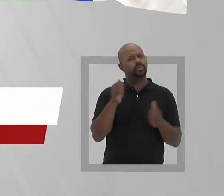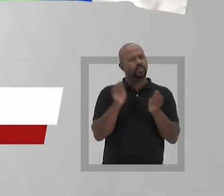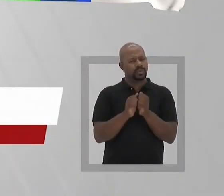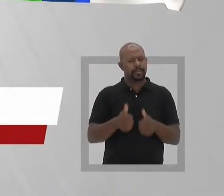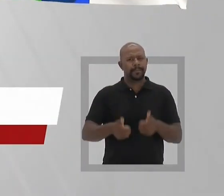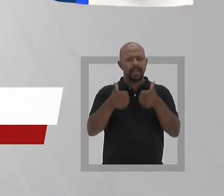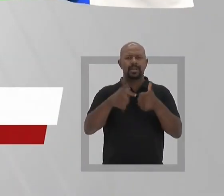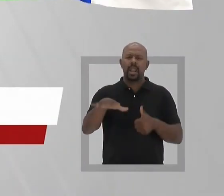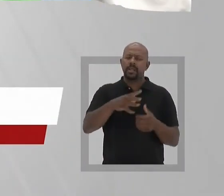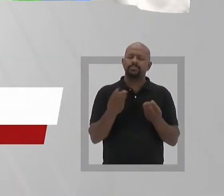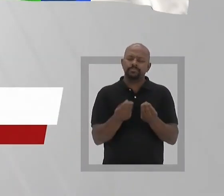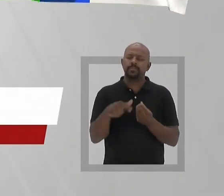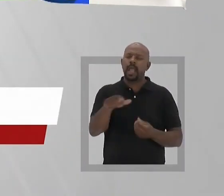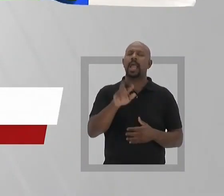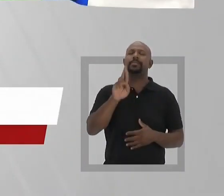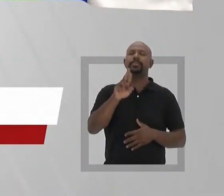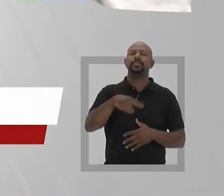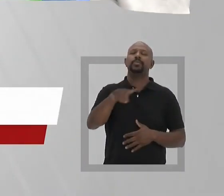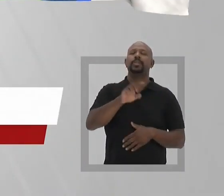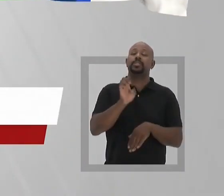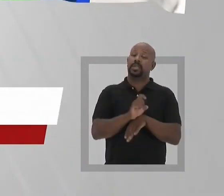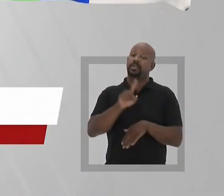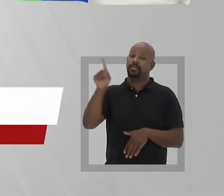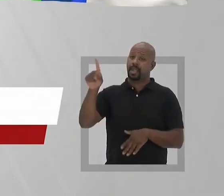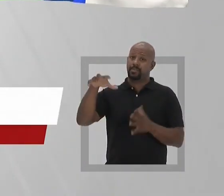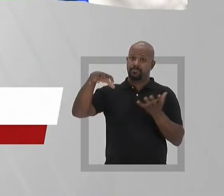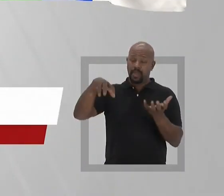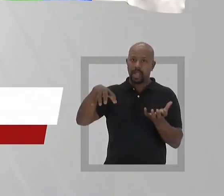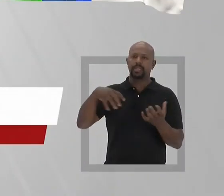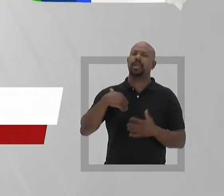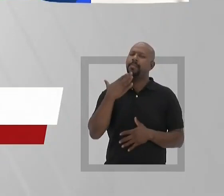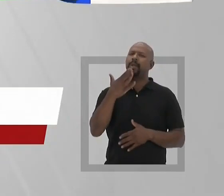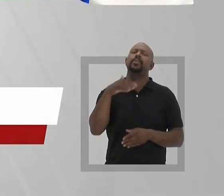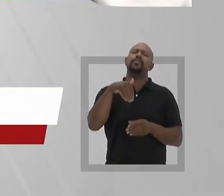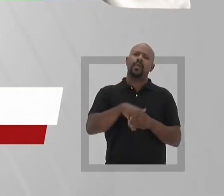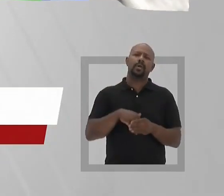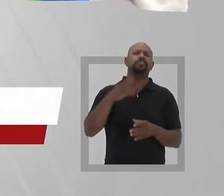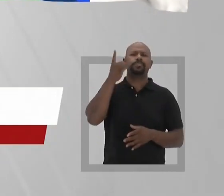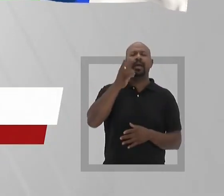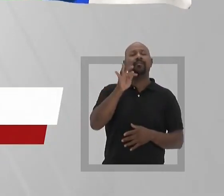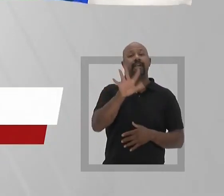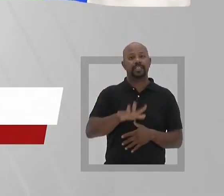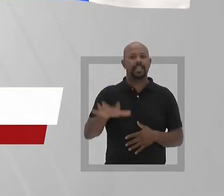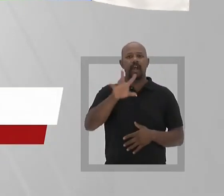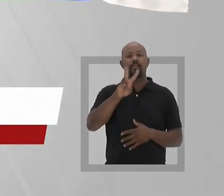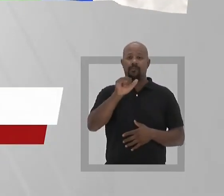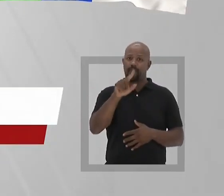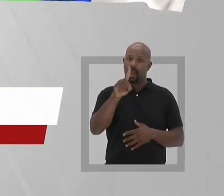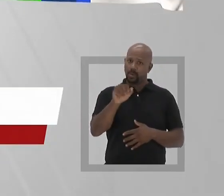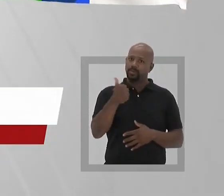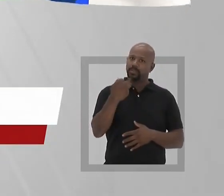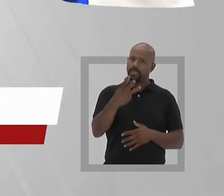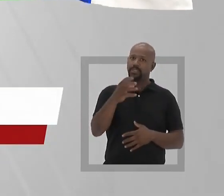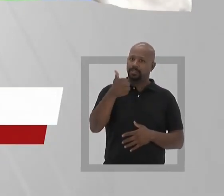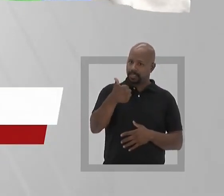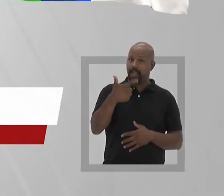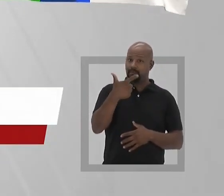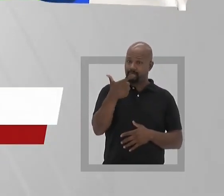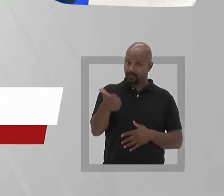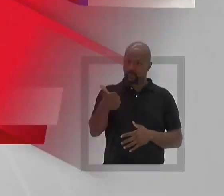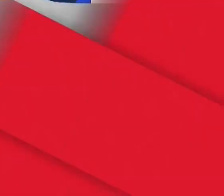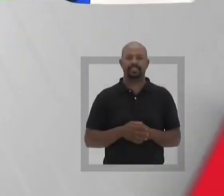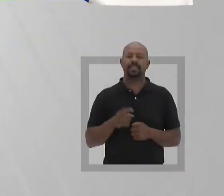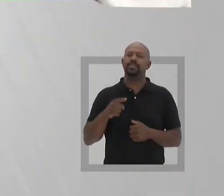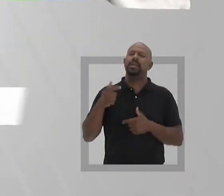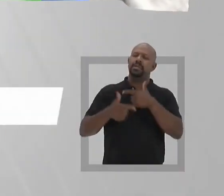ter coragem. Juntos vamos melhorar e qualificar a representação do nosso estado no Congresso. Para isso, peço seu voto para deputado federal, Valdo Tavares,